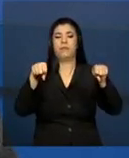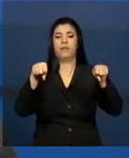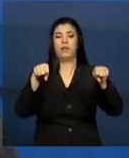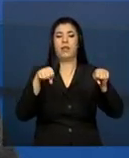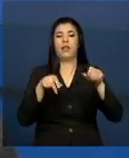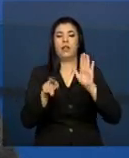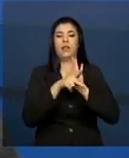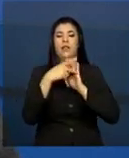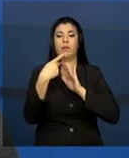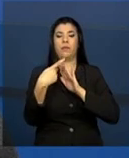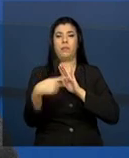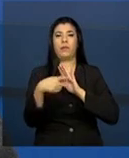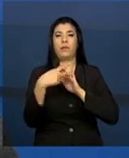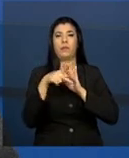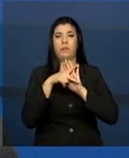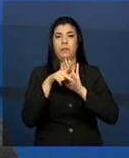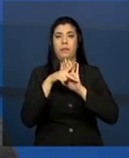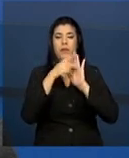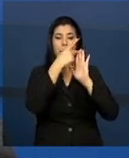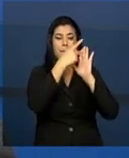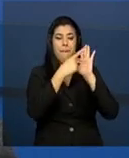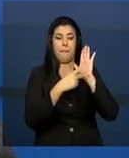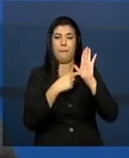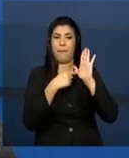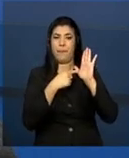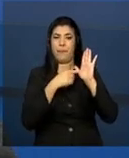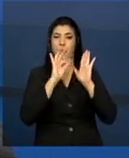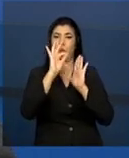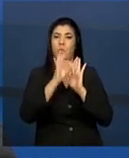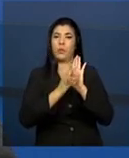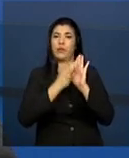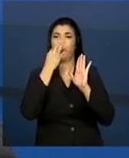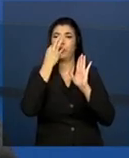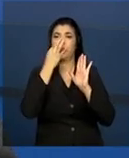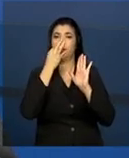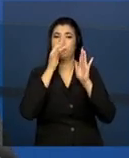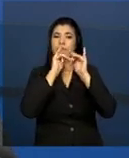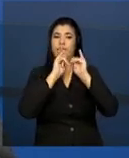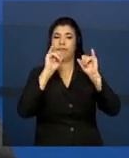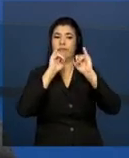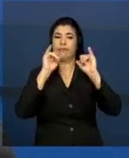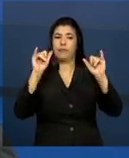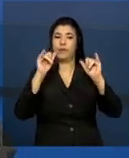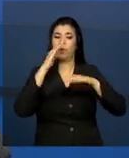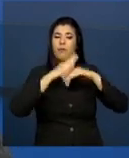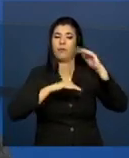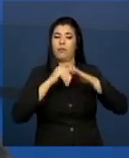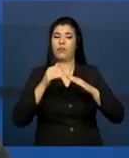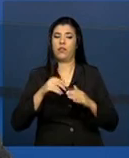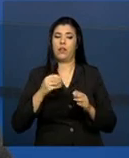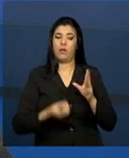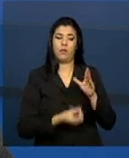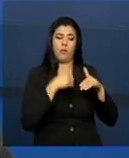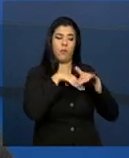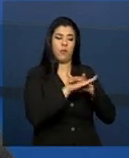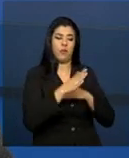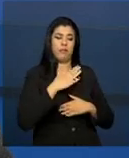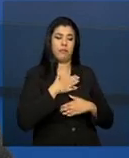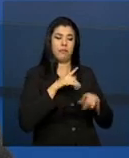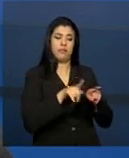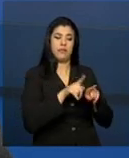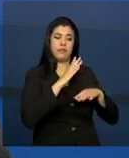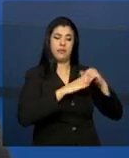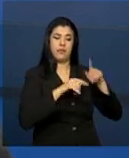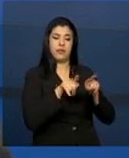prontuário, ele é, eu sempre digo, que ele é um registro de informações que o profissional faz para ele e para a família que está sendo acompanhada,